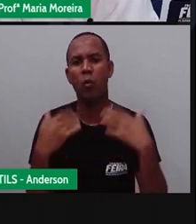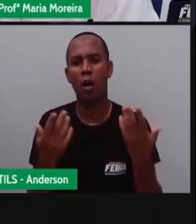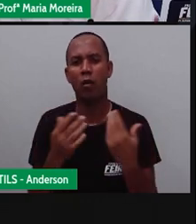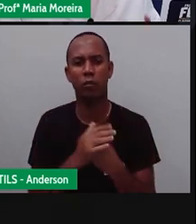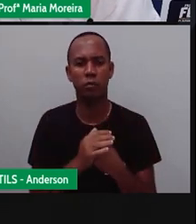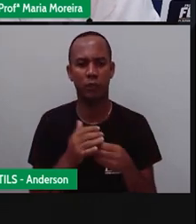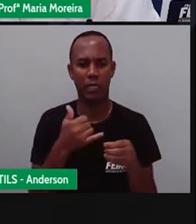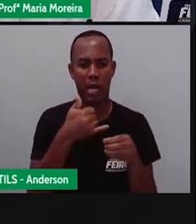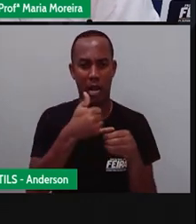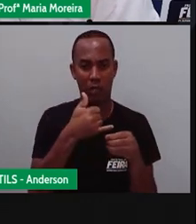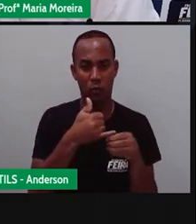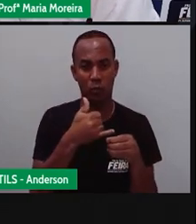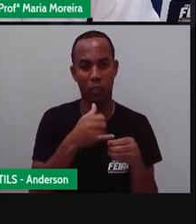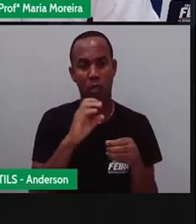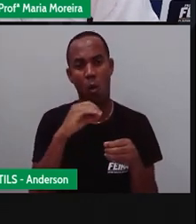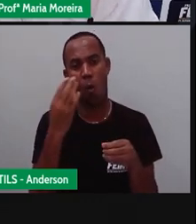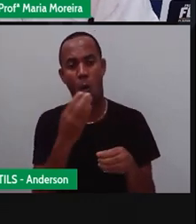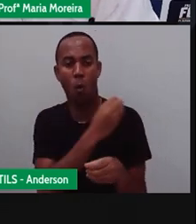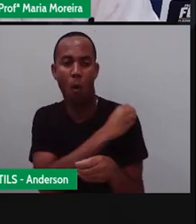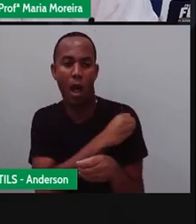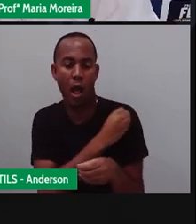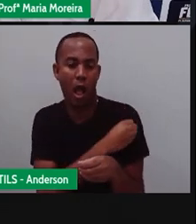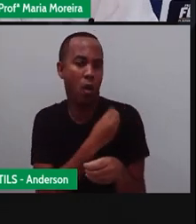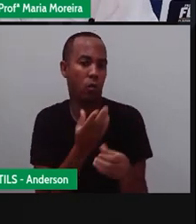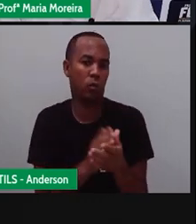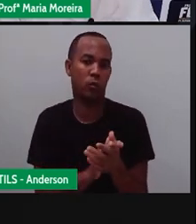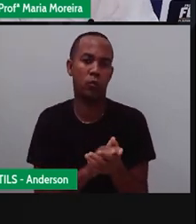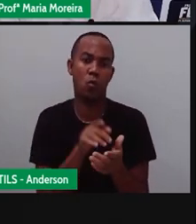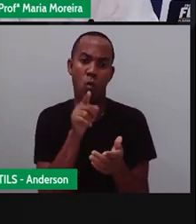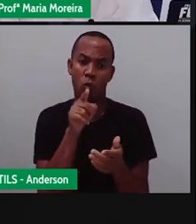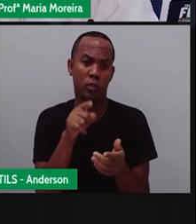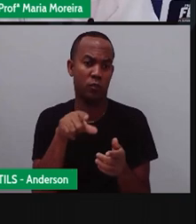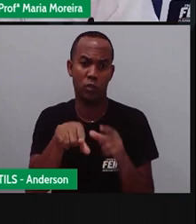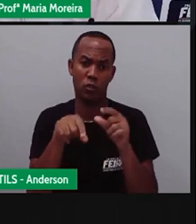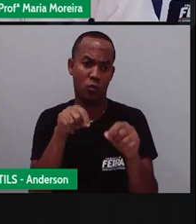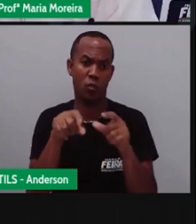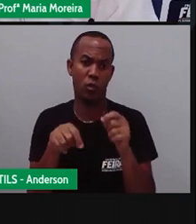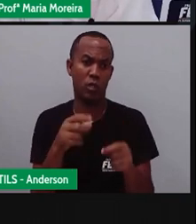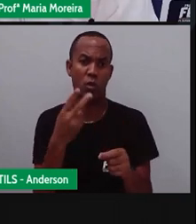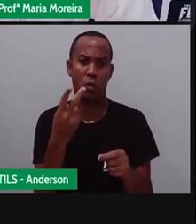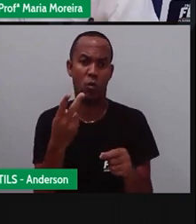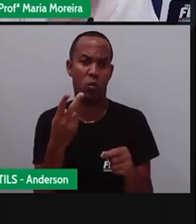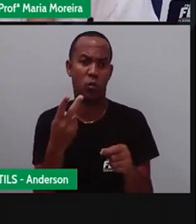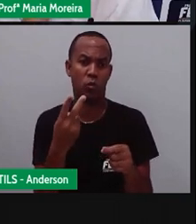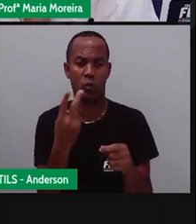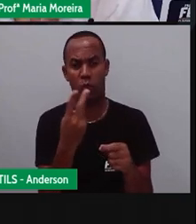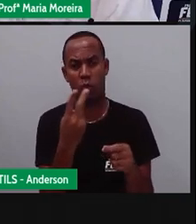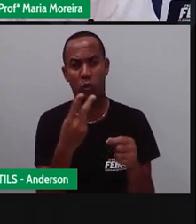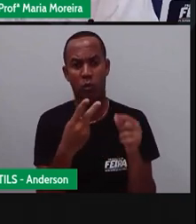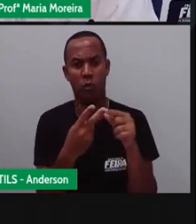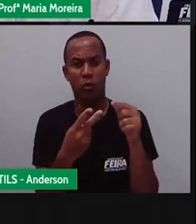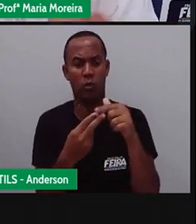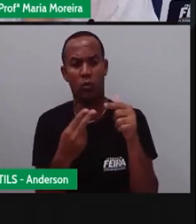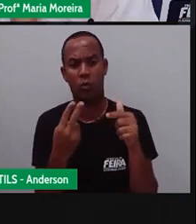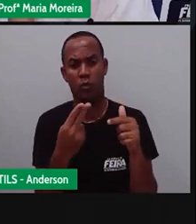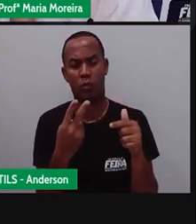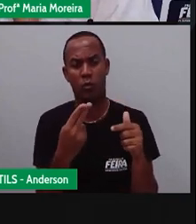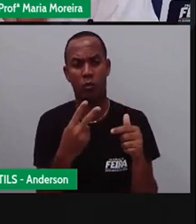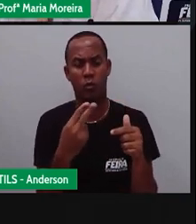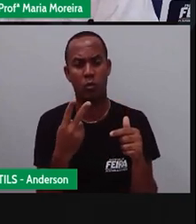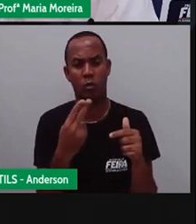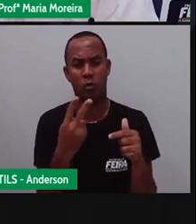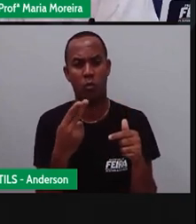Ou ele era gasolina ou ele era álcool. Hoje você pode escolher se você quer gasolina ou álcool. Ou se o carro for a GNV, que é